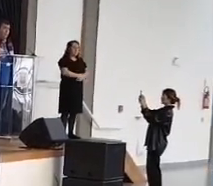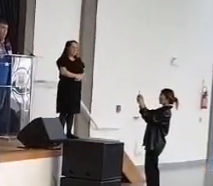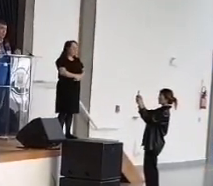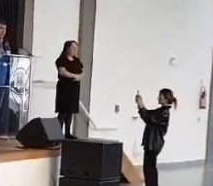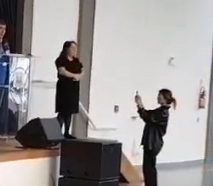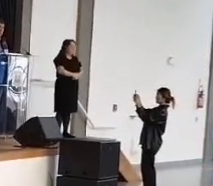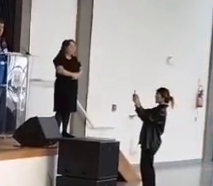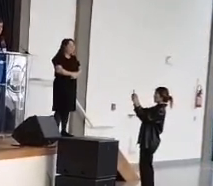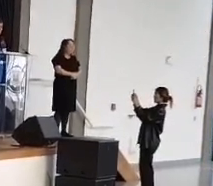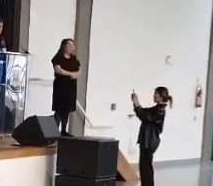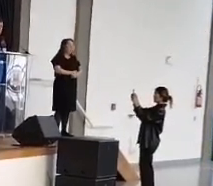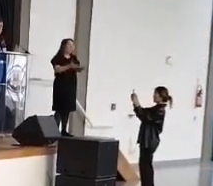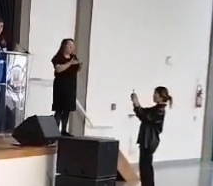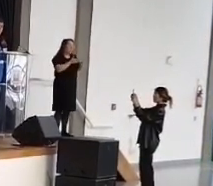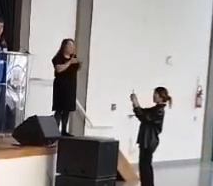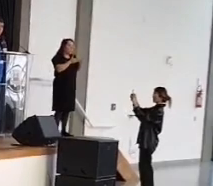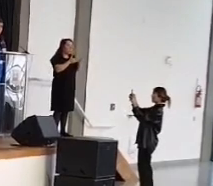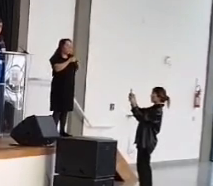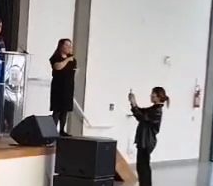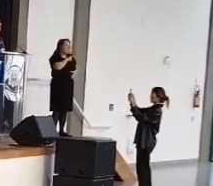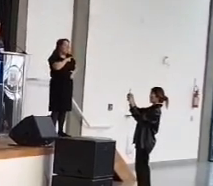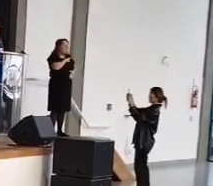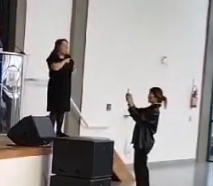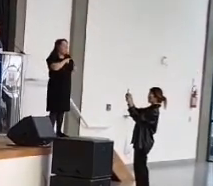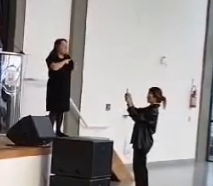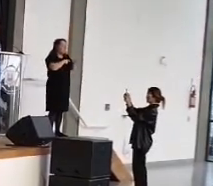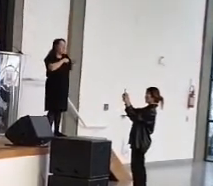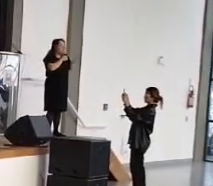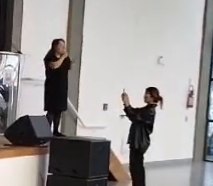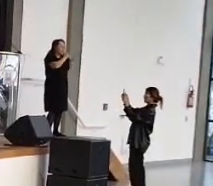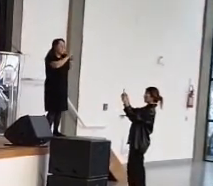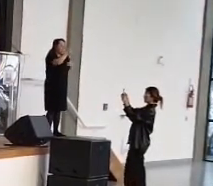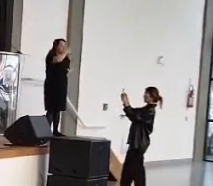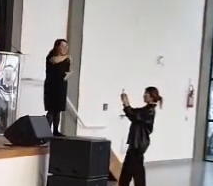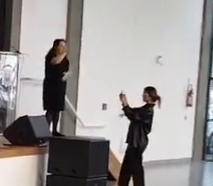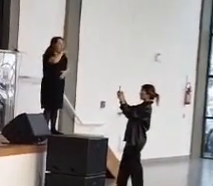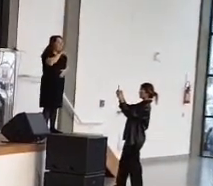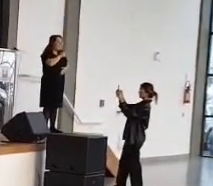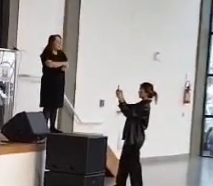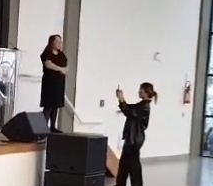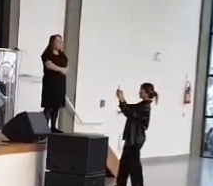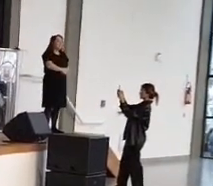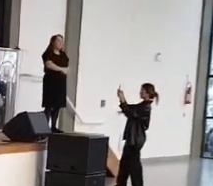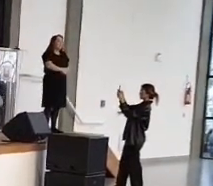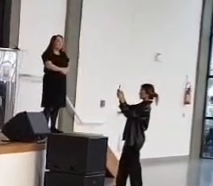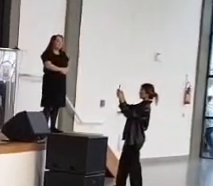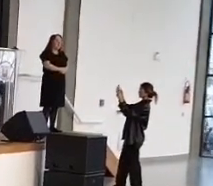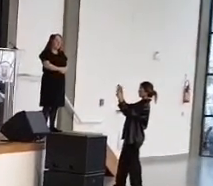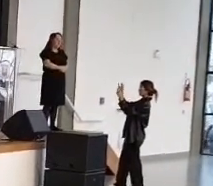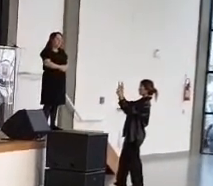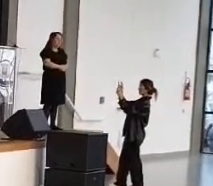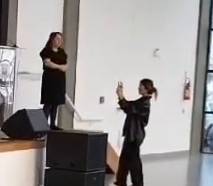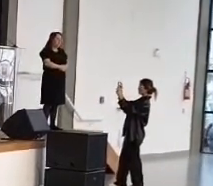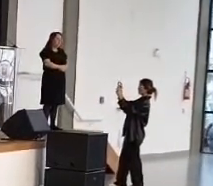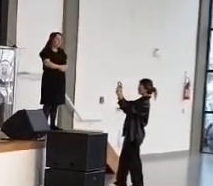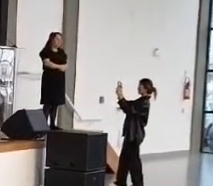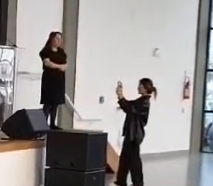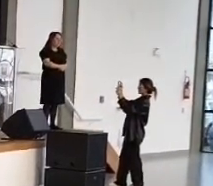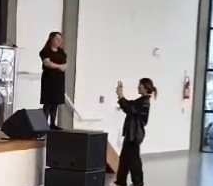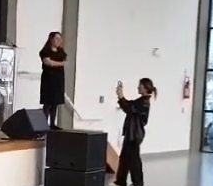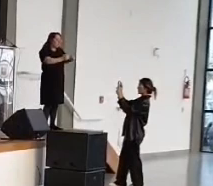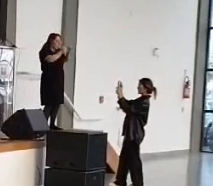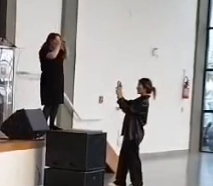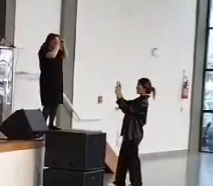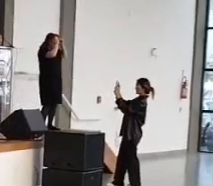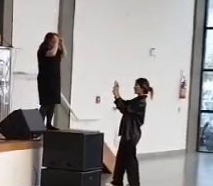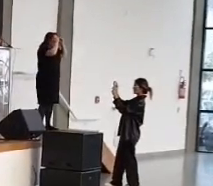mensagem de inclusão, de empatia, e também trazer uma mensagem que é sempre de respeito,